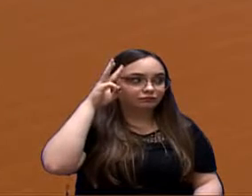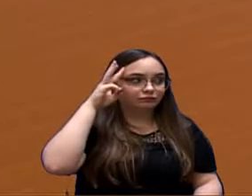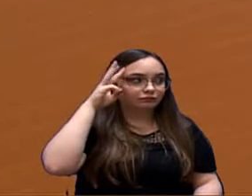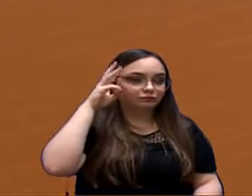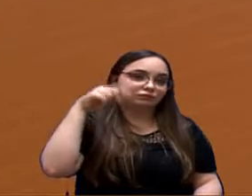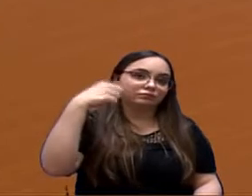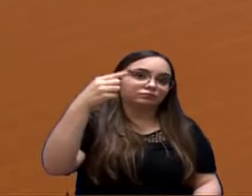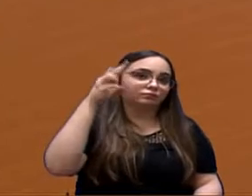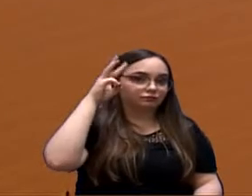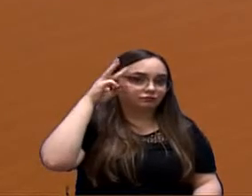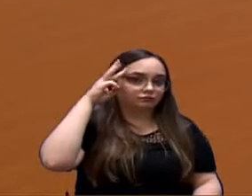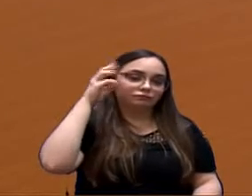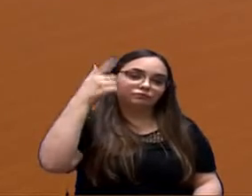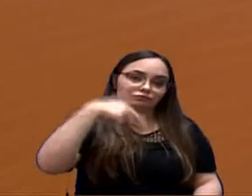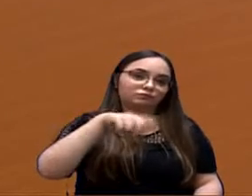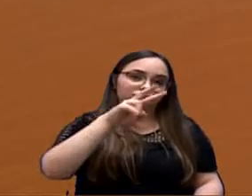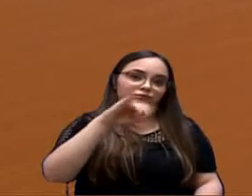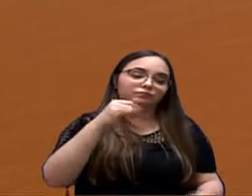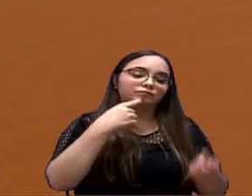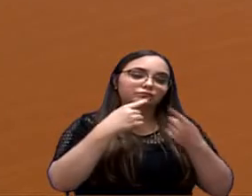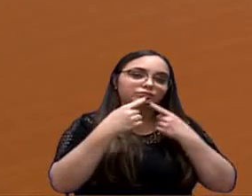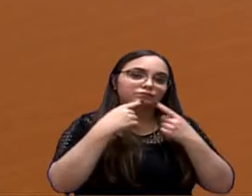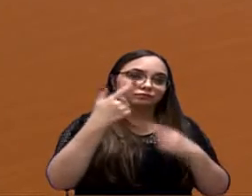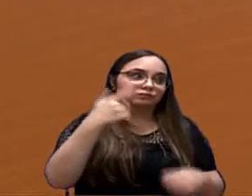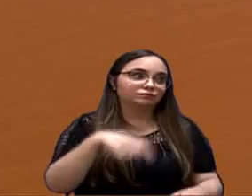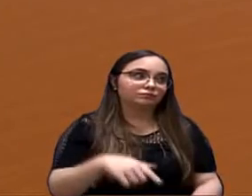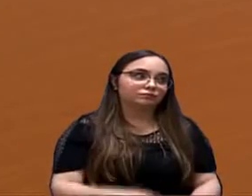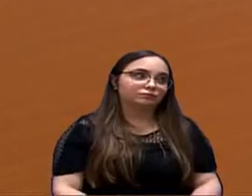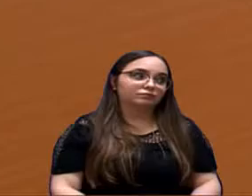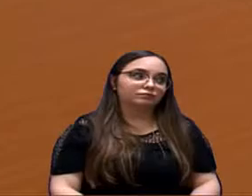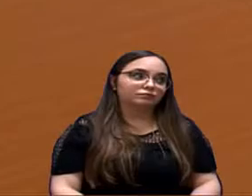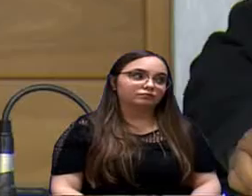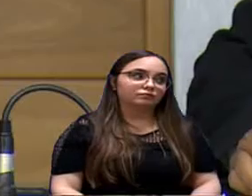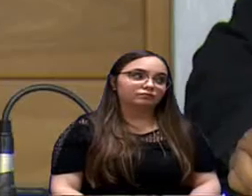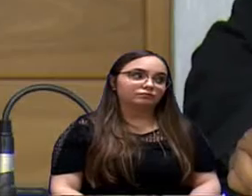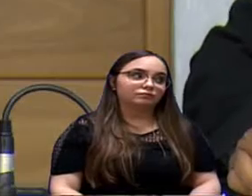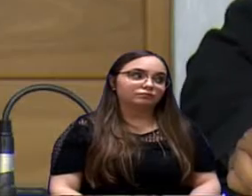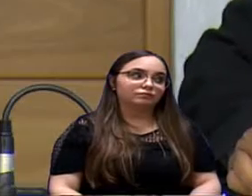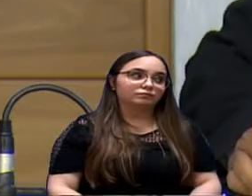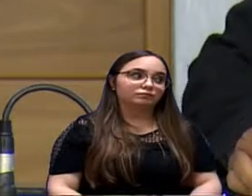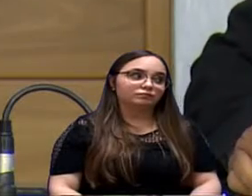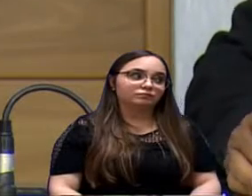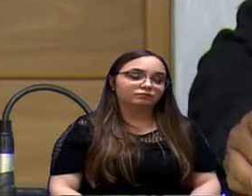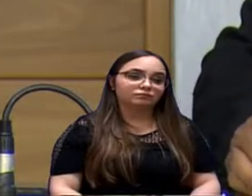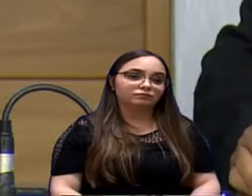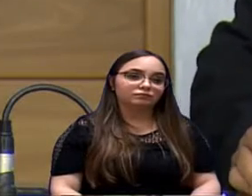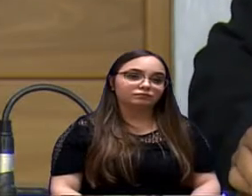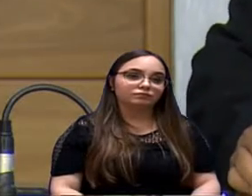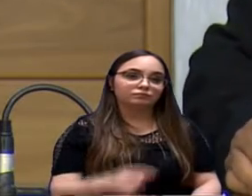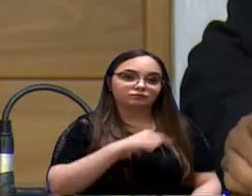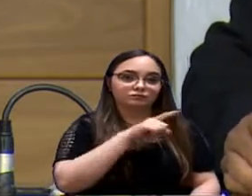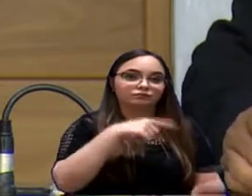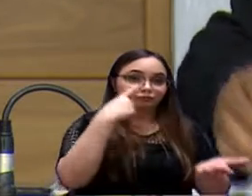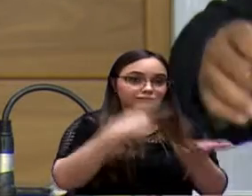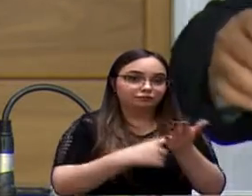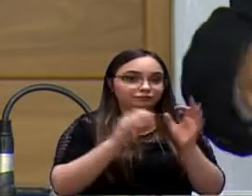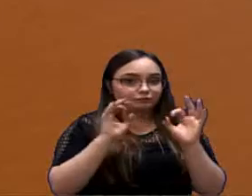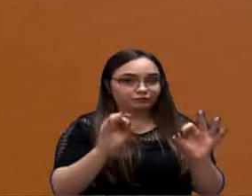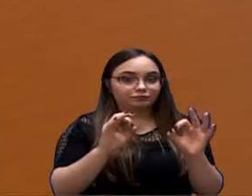Terça-feira. Terça-feira que vem vai estar na pauta novamente.-feira que vem. Com a retirada. Então, isso daí, vamos deixar bem marcadinho para nós não...